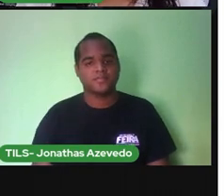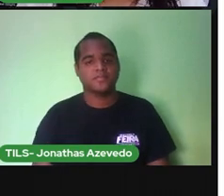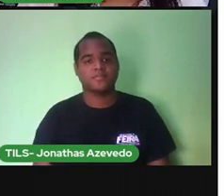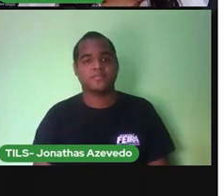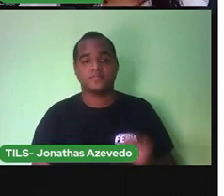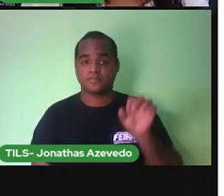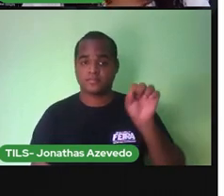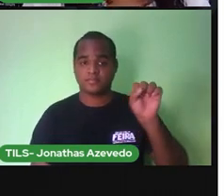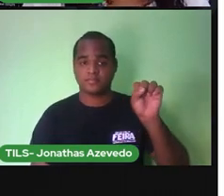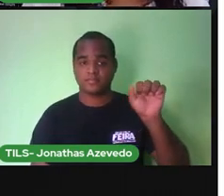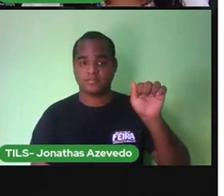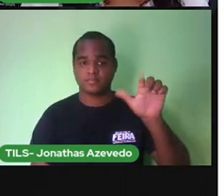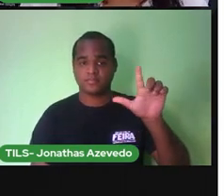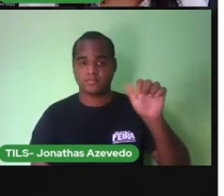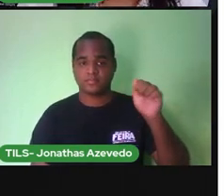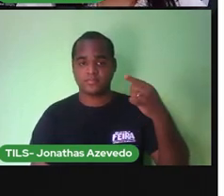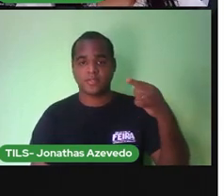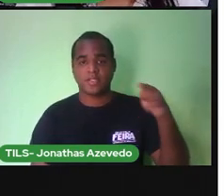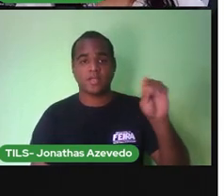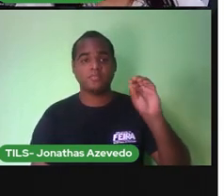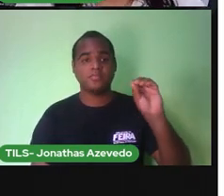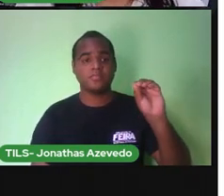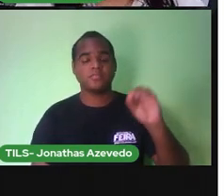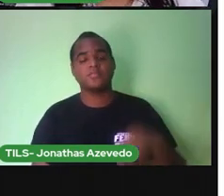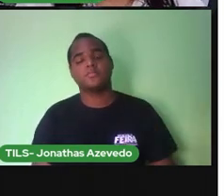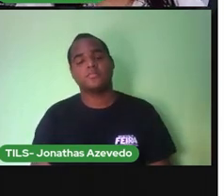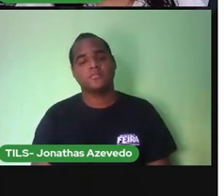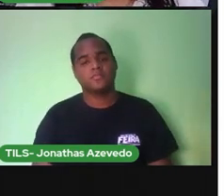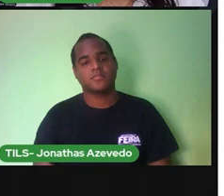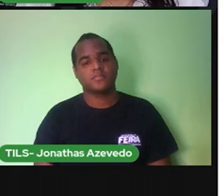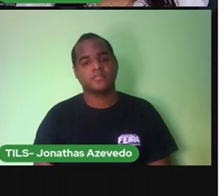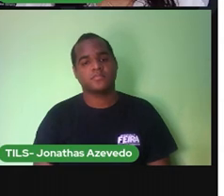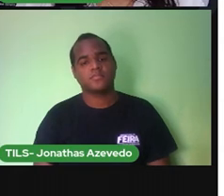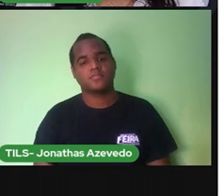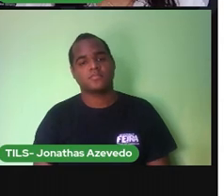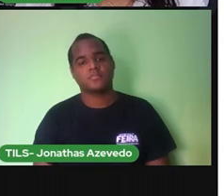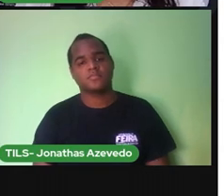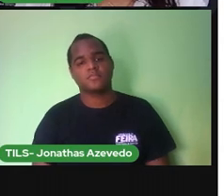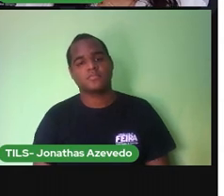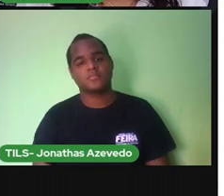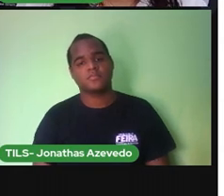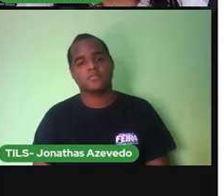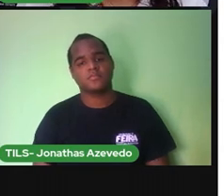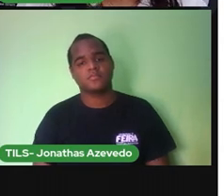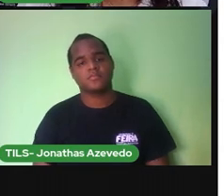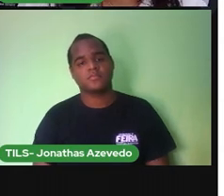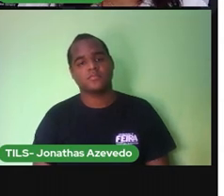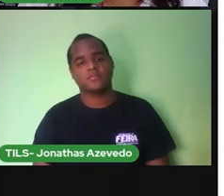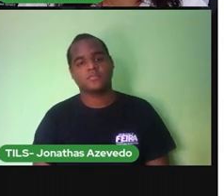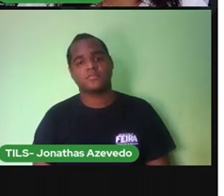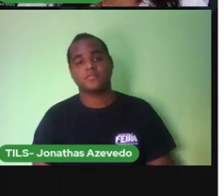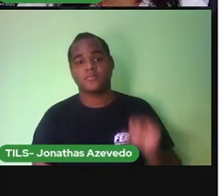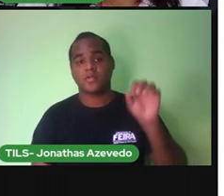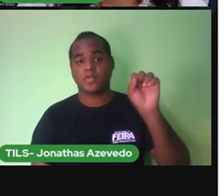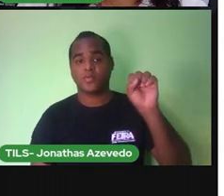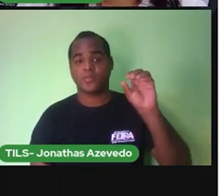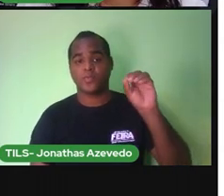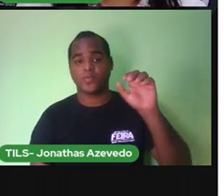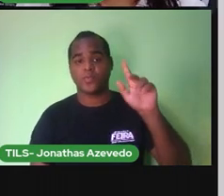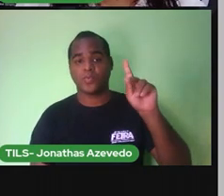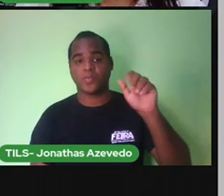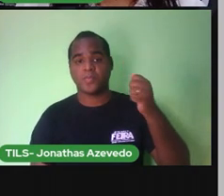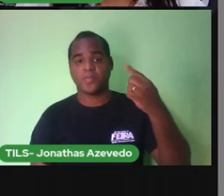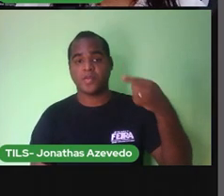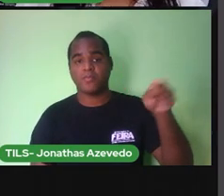barbão, salão, sopão.